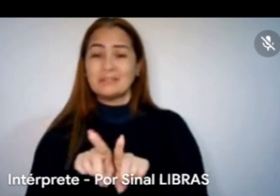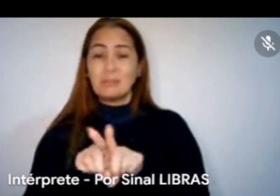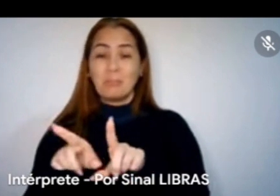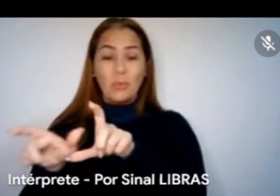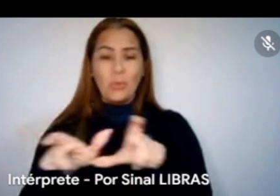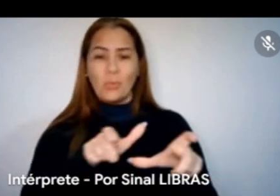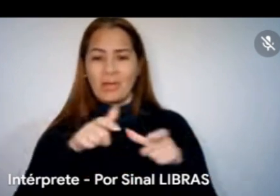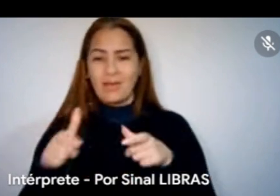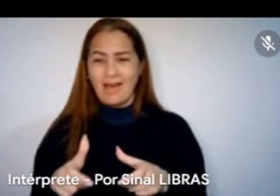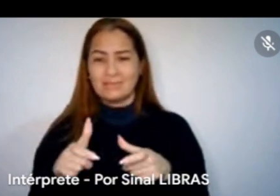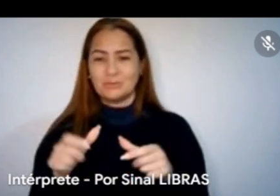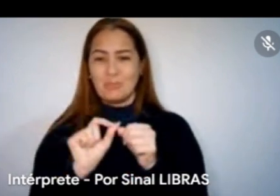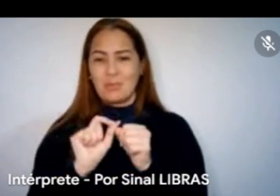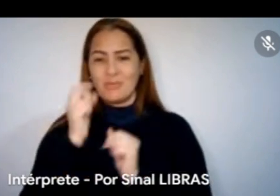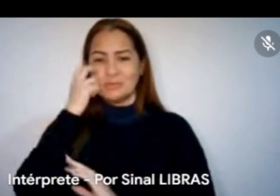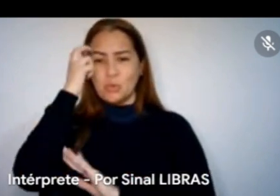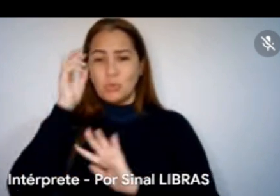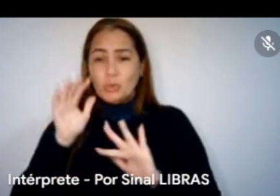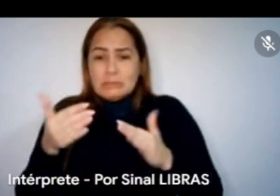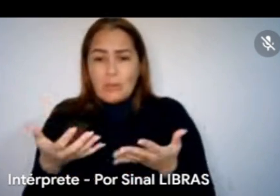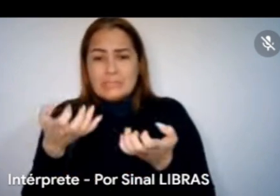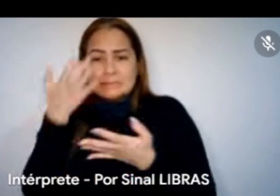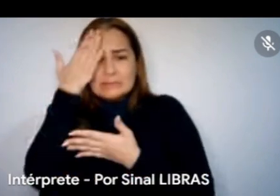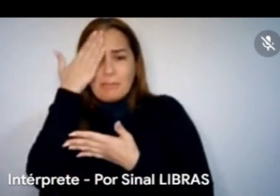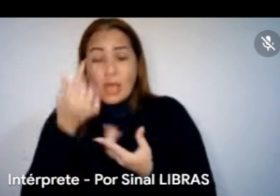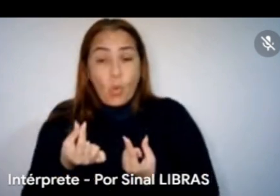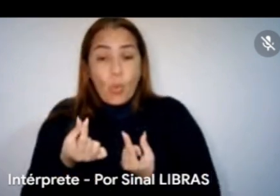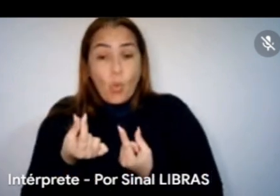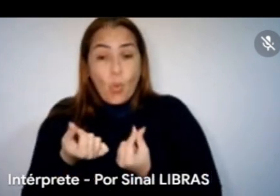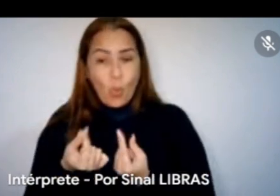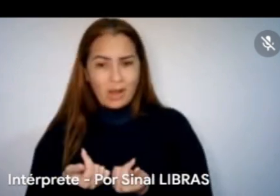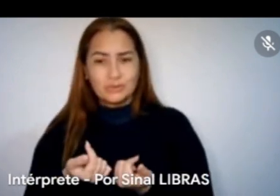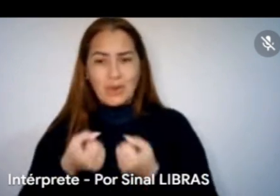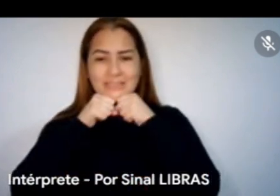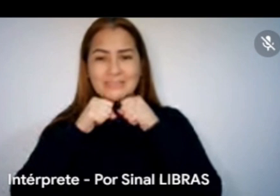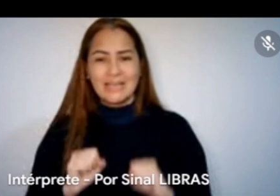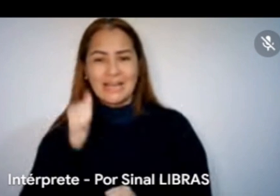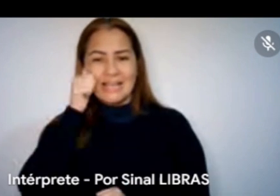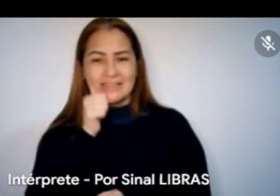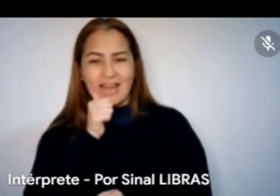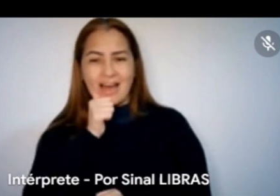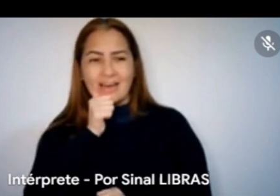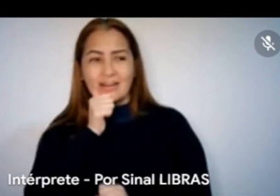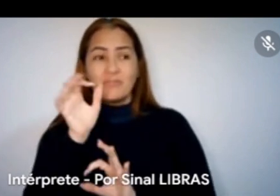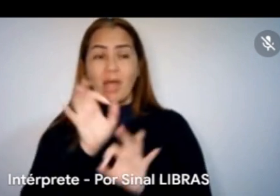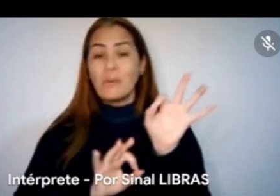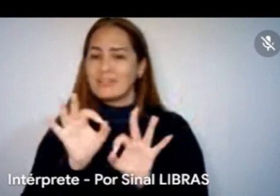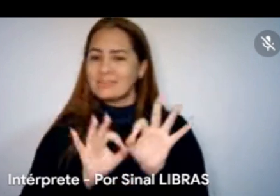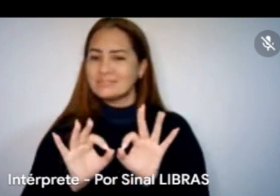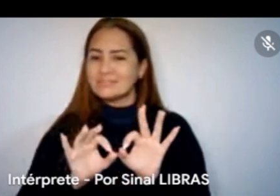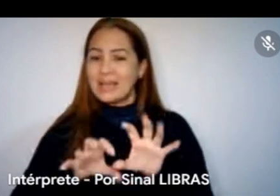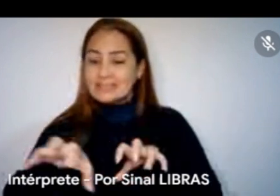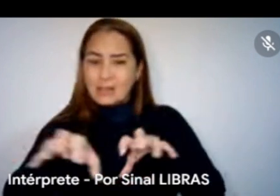quero saber quanto o Gabinete da Cultura, a secretária, está pretendendo destinar para cada uma dessas